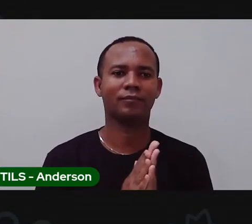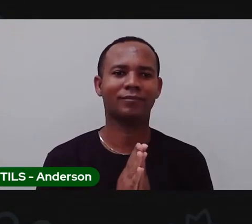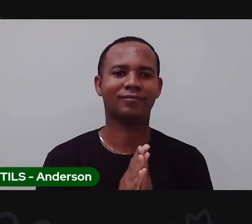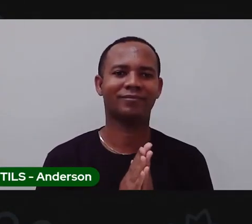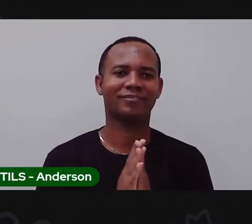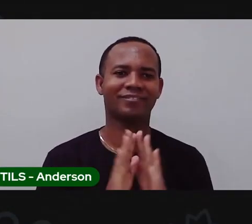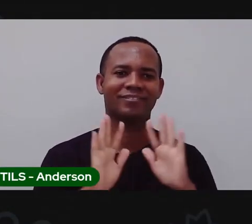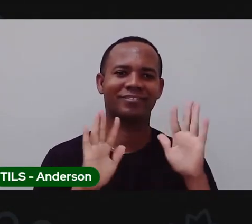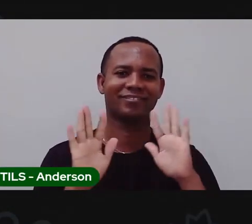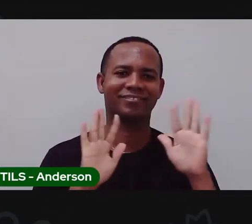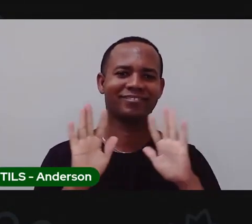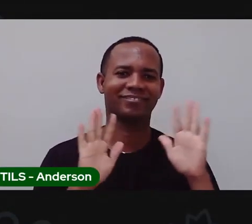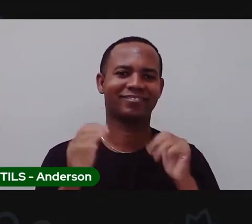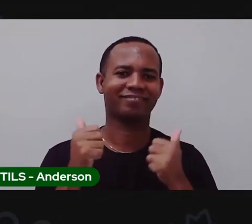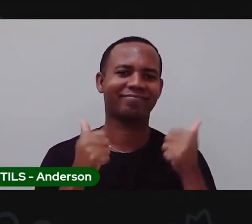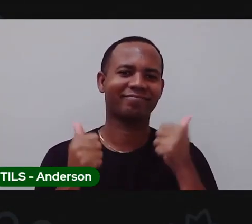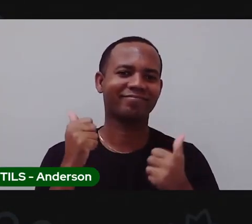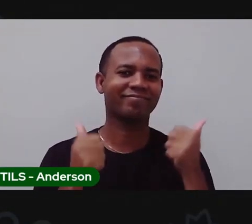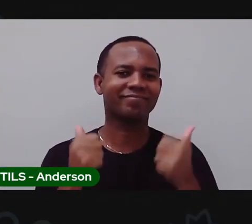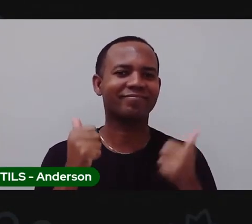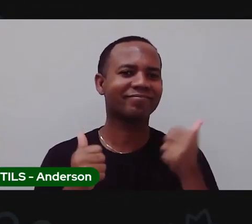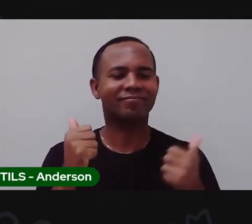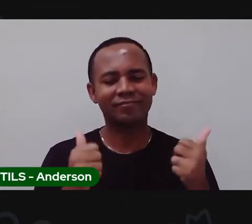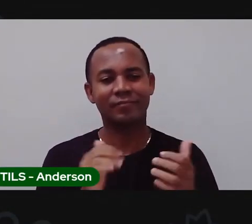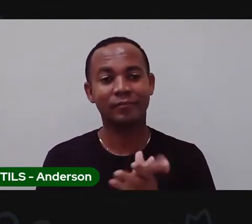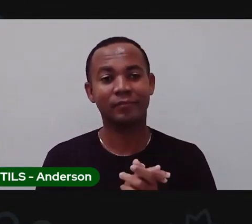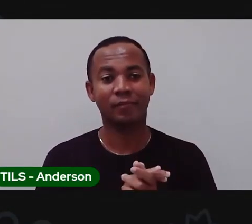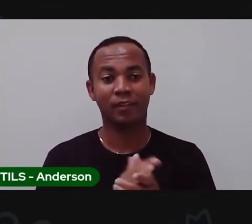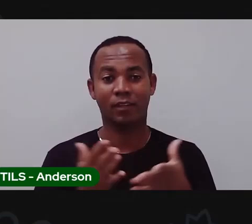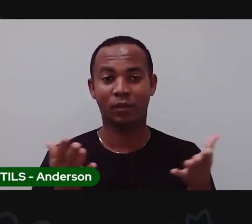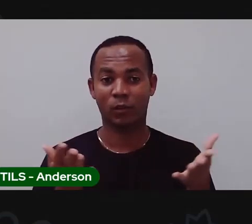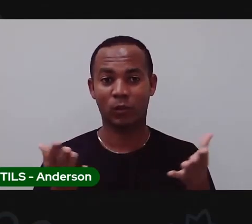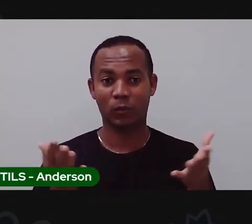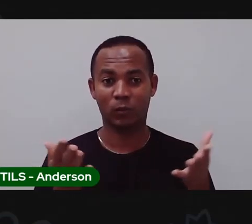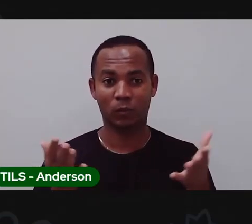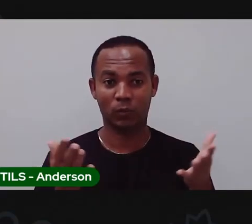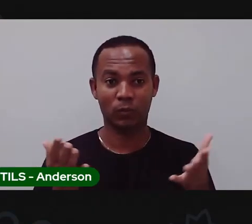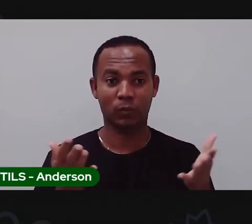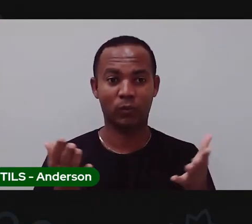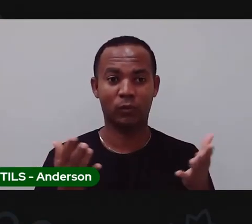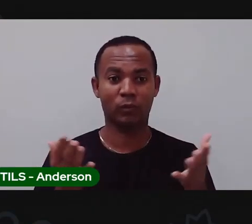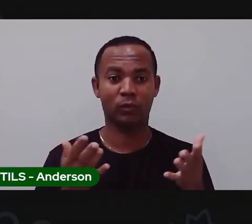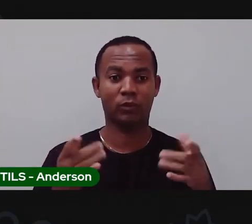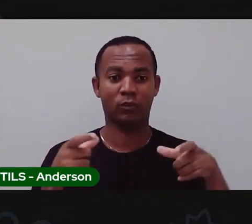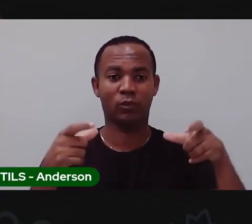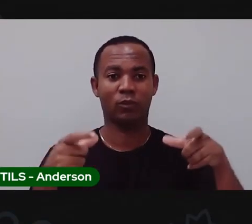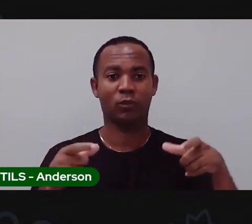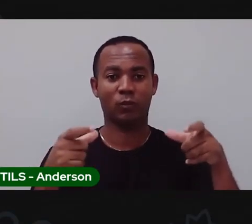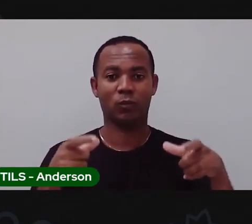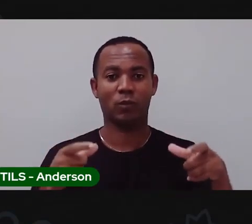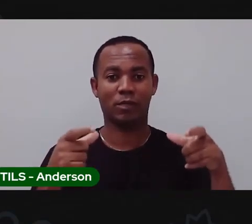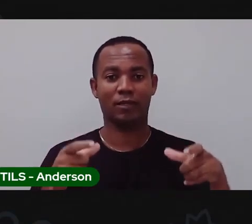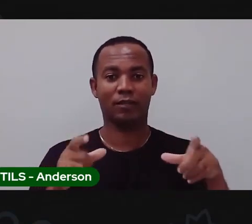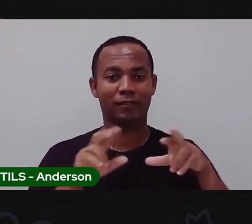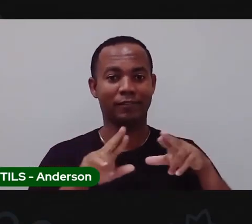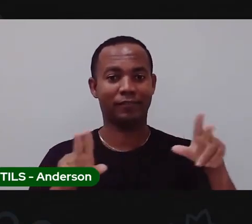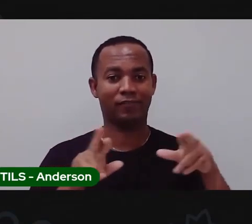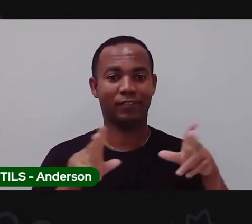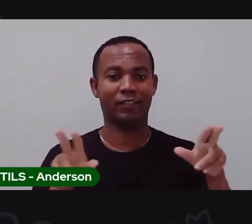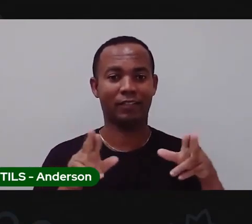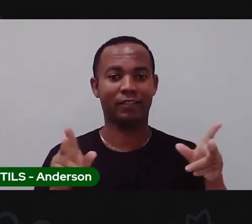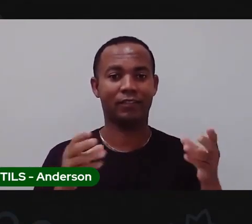Oi, tudo bom, gente? Olha só, hoje estamos em um local um pouco diferente, né?